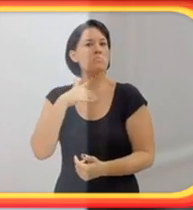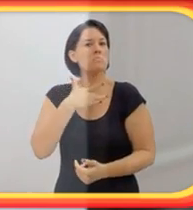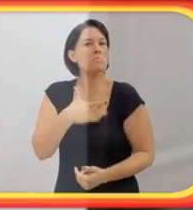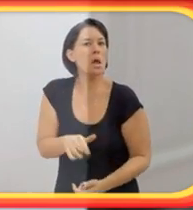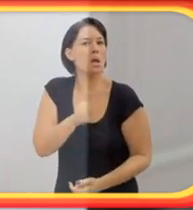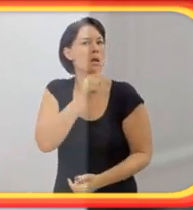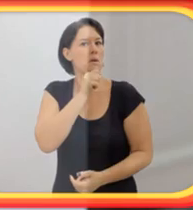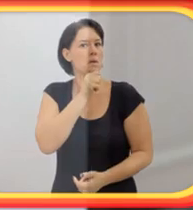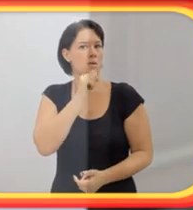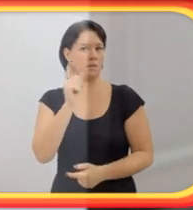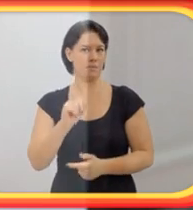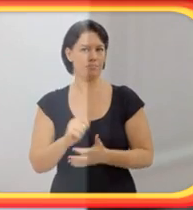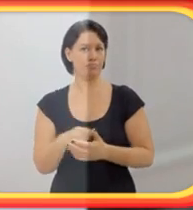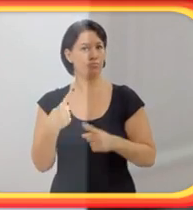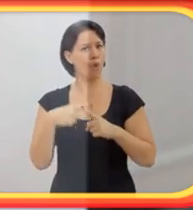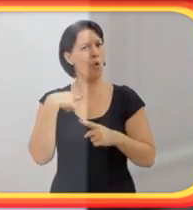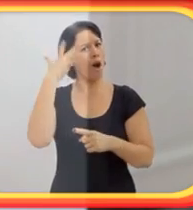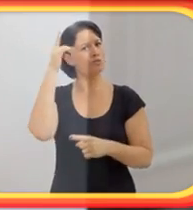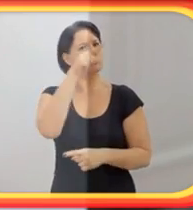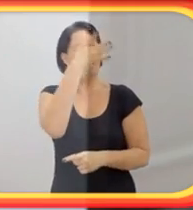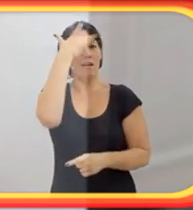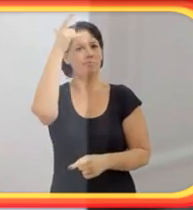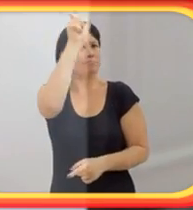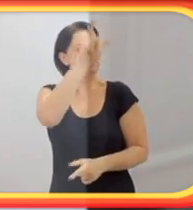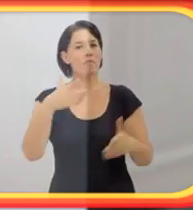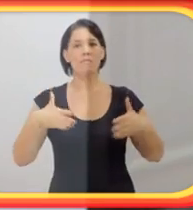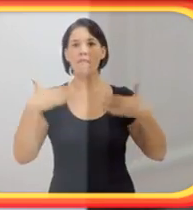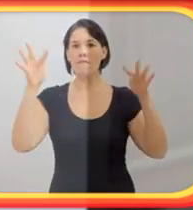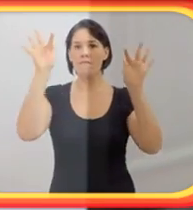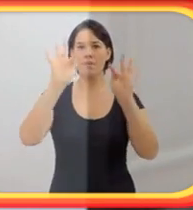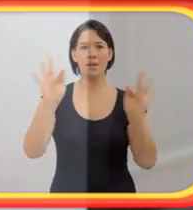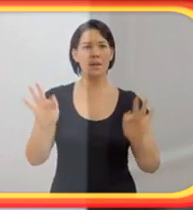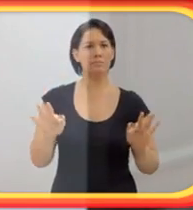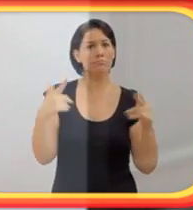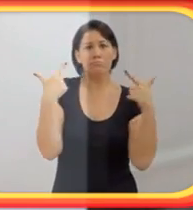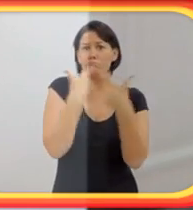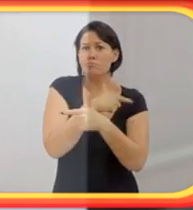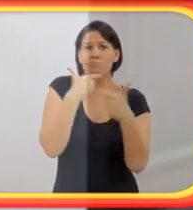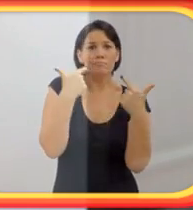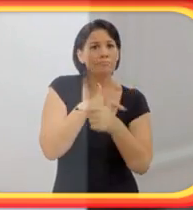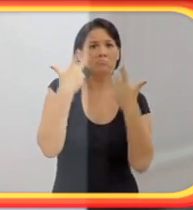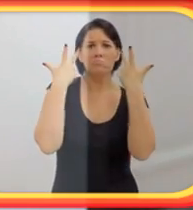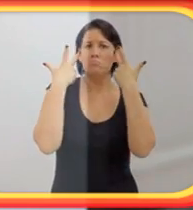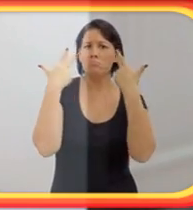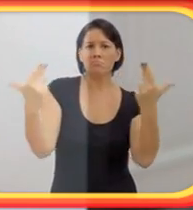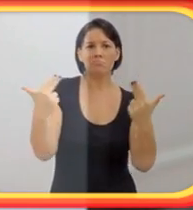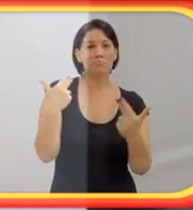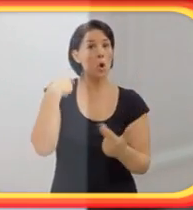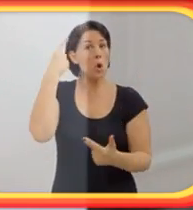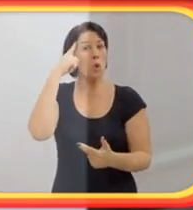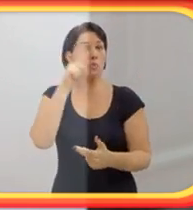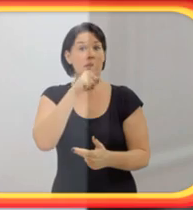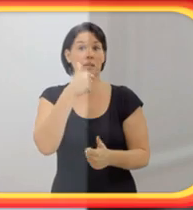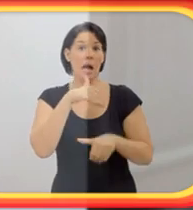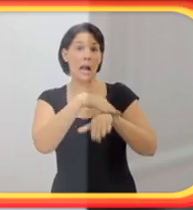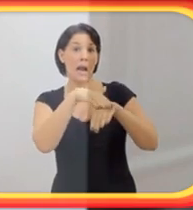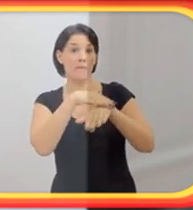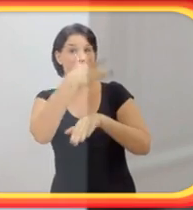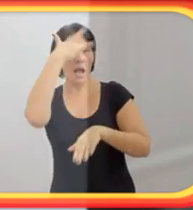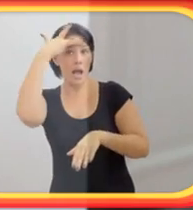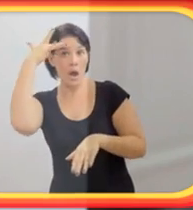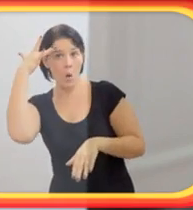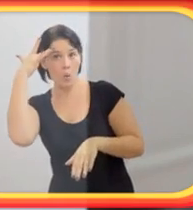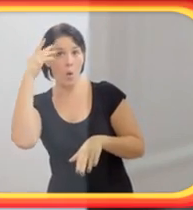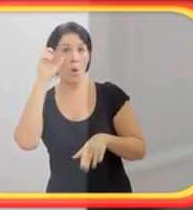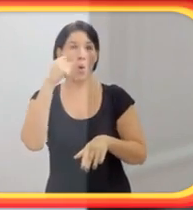porque eu achei ele muito feliz. Ele estava rindo muito daquela... Eu não sei se ele estava indo conversar com alguém, mas ele estava numa bagunça com os amigos dele.